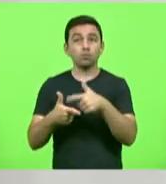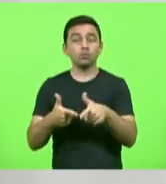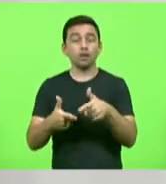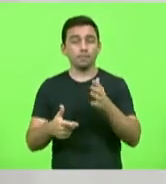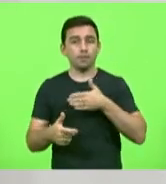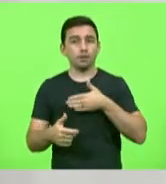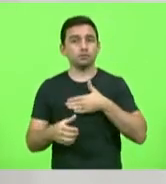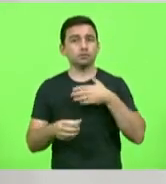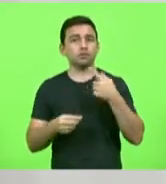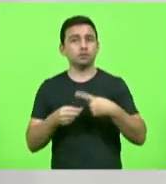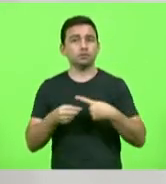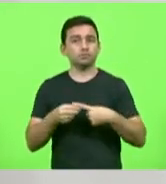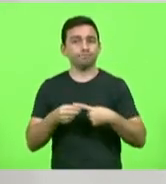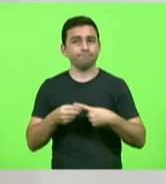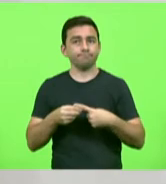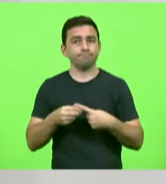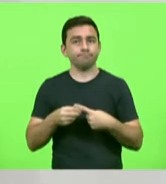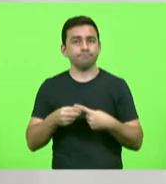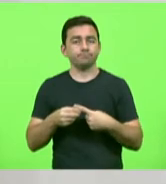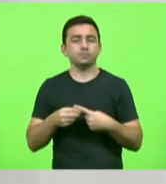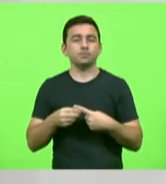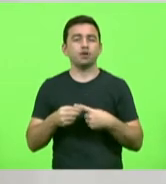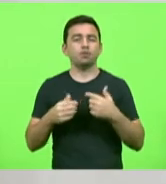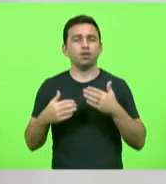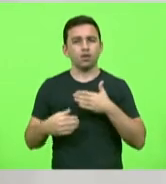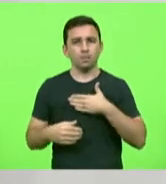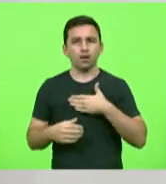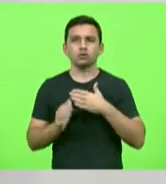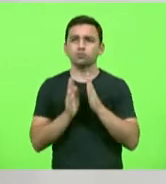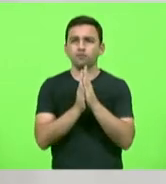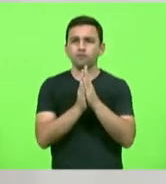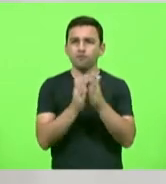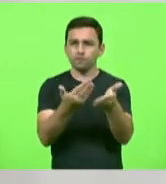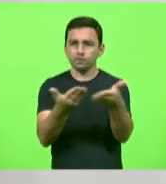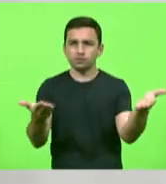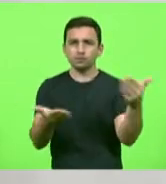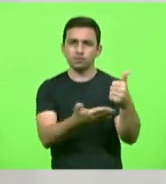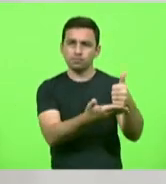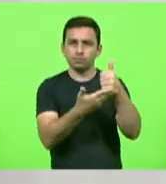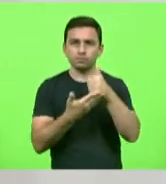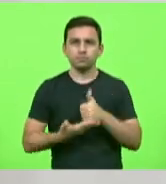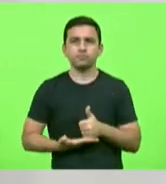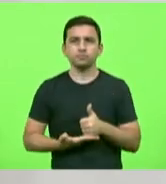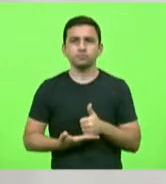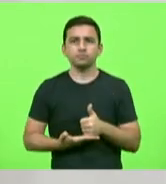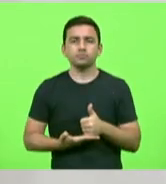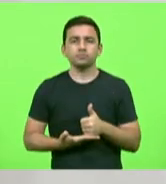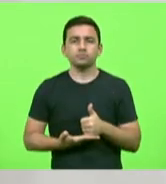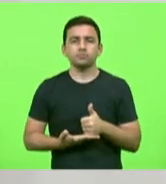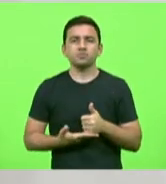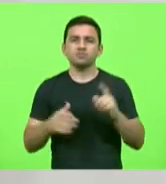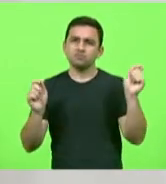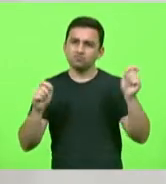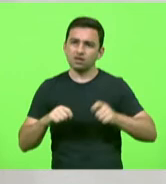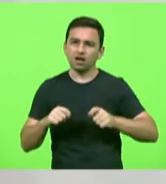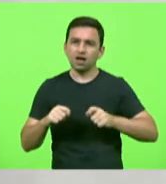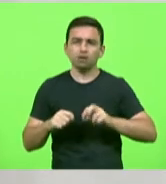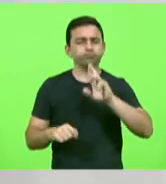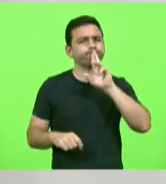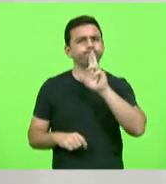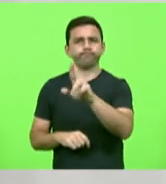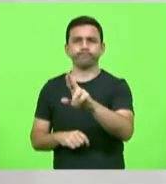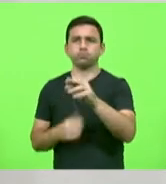cidade então esse é o primeiro posicionamento que eu peço a Vênia dos nobres colegas deputados para que a gente dê um respaldo para a sociedade